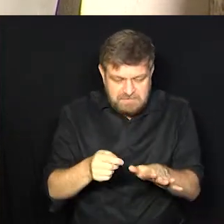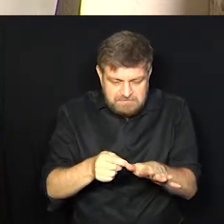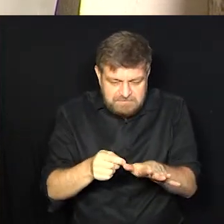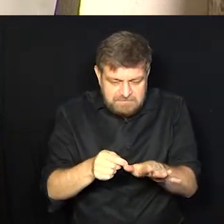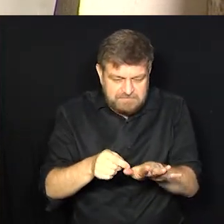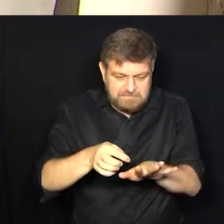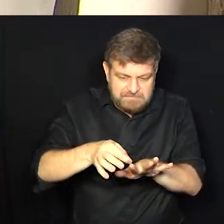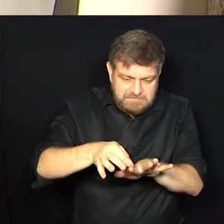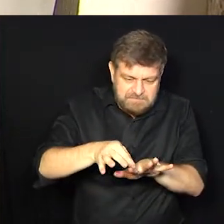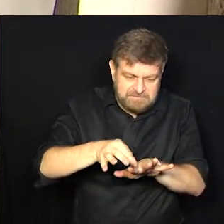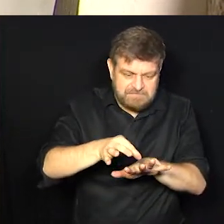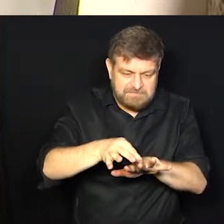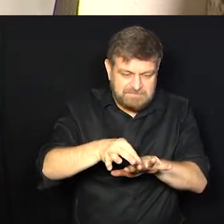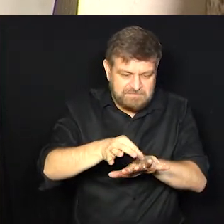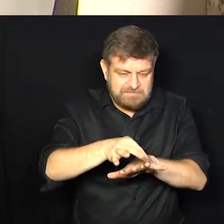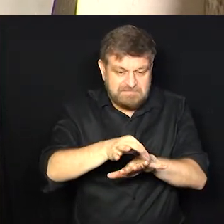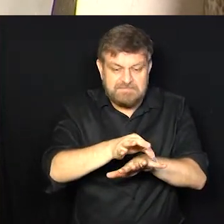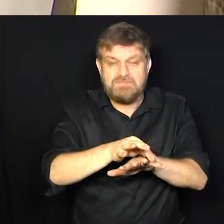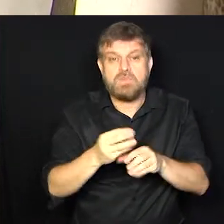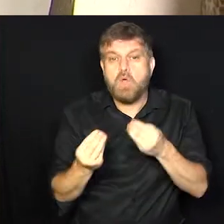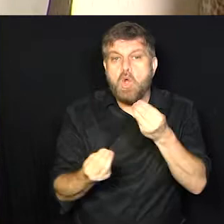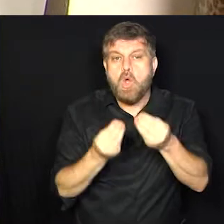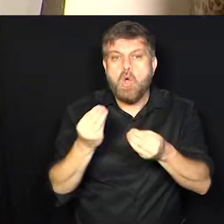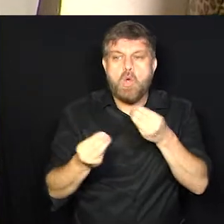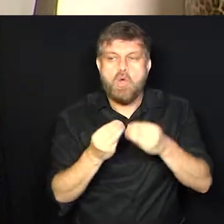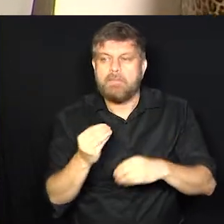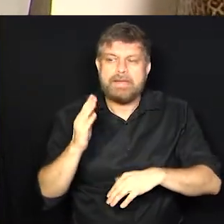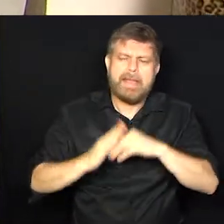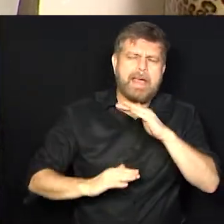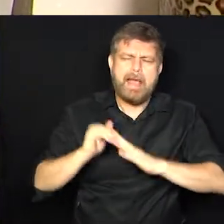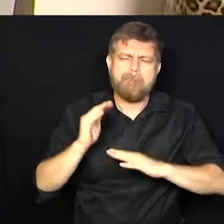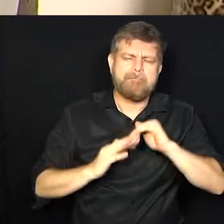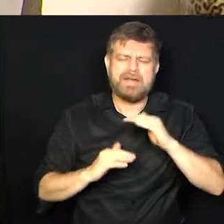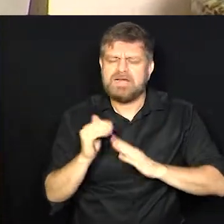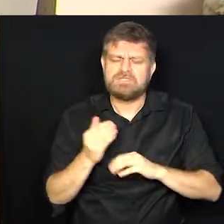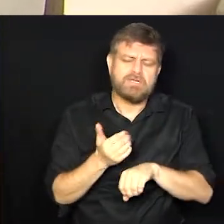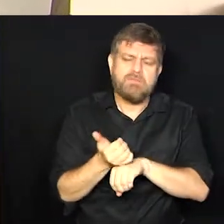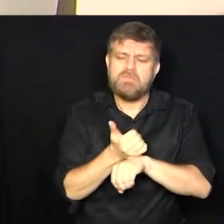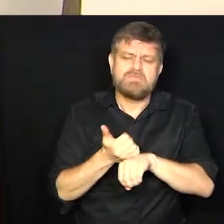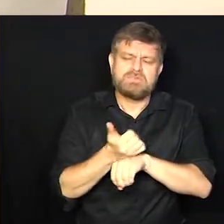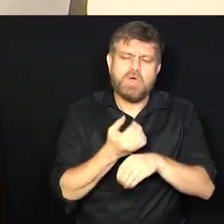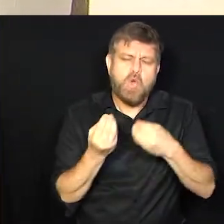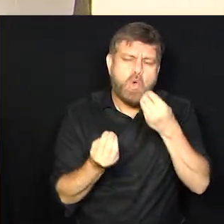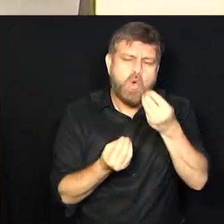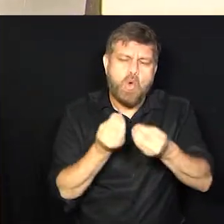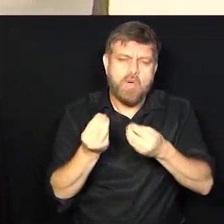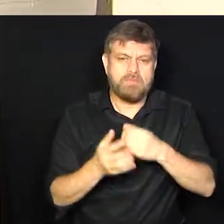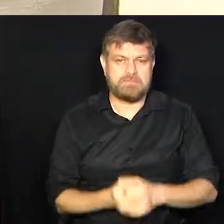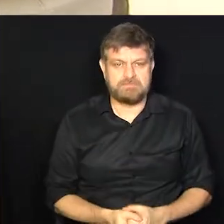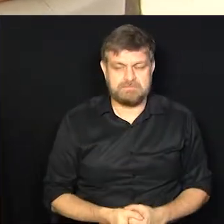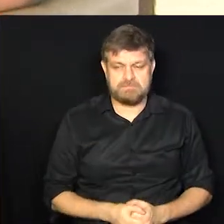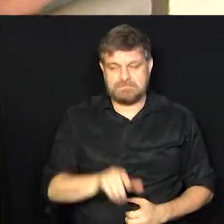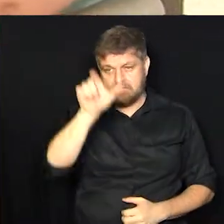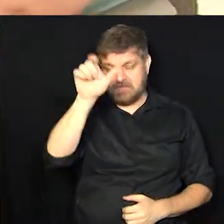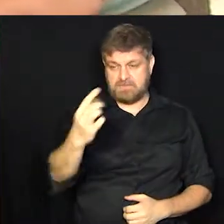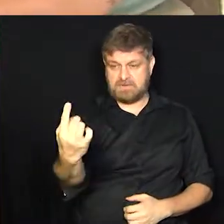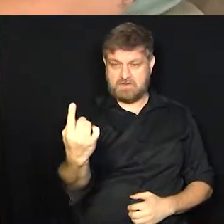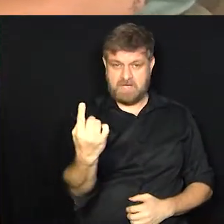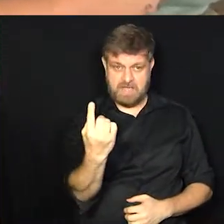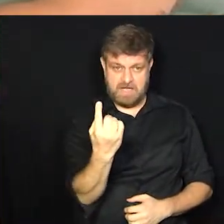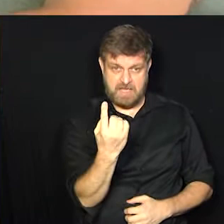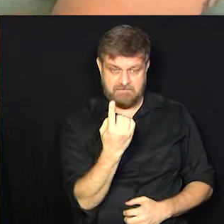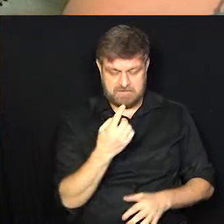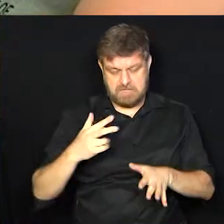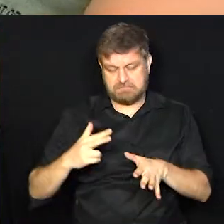cutículas. É... Como que funciona fazer uma unha? É... Porque, às vezes, as pessoas chegam e falam... Ah, não, vou lá,